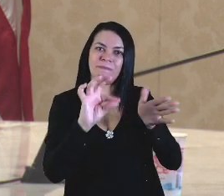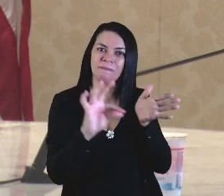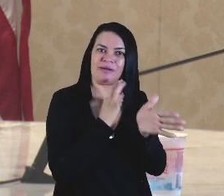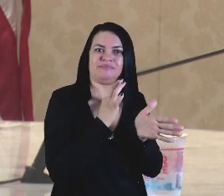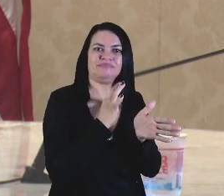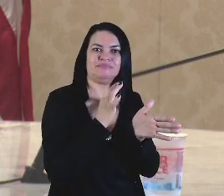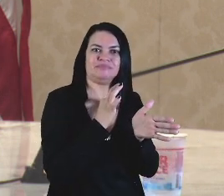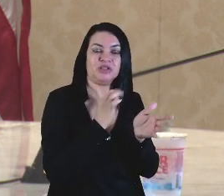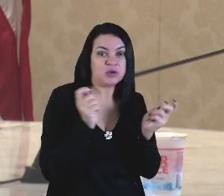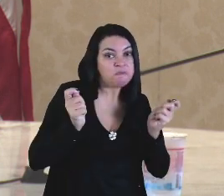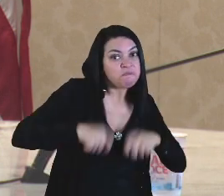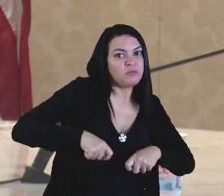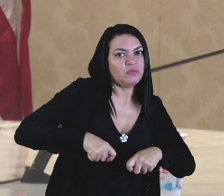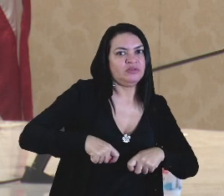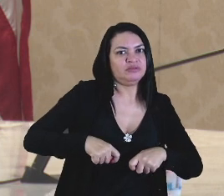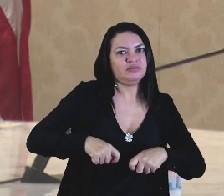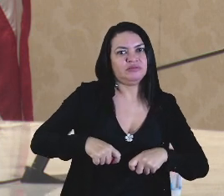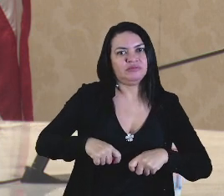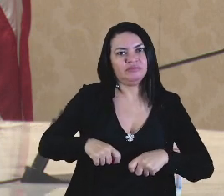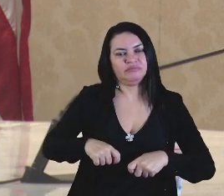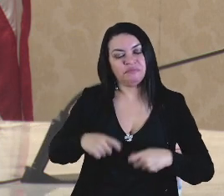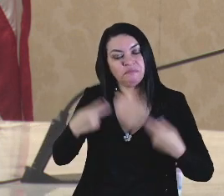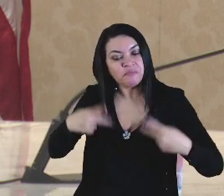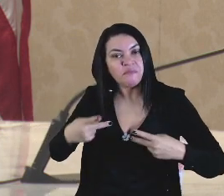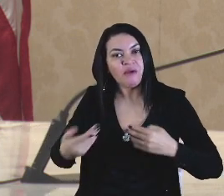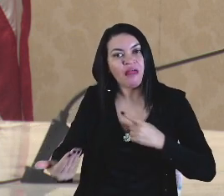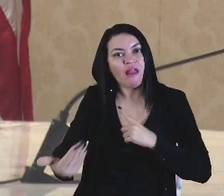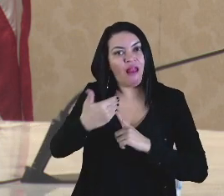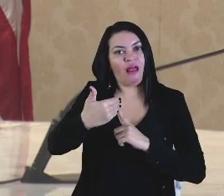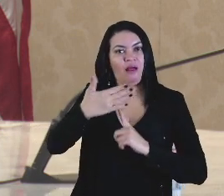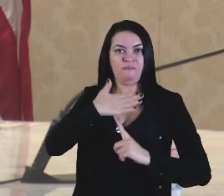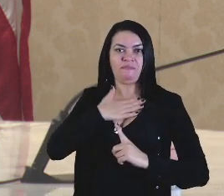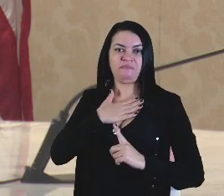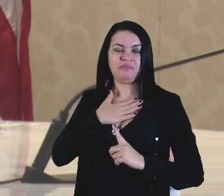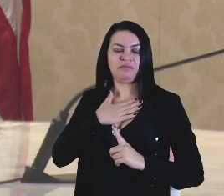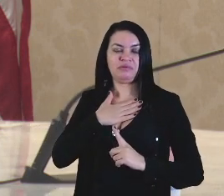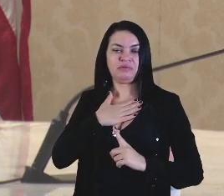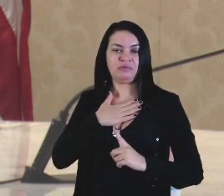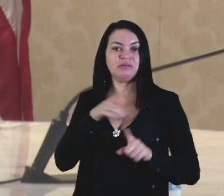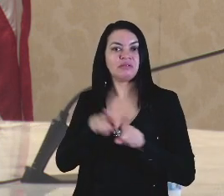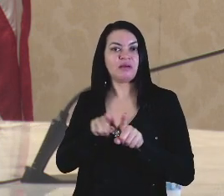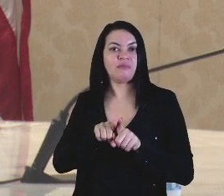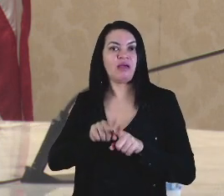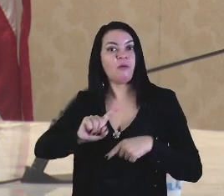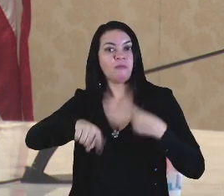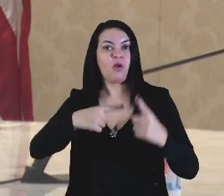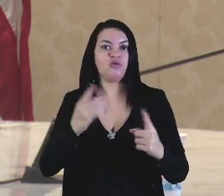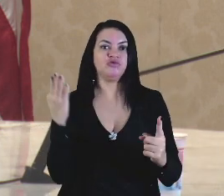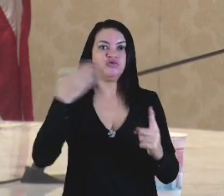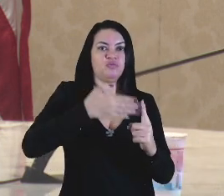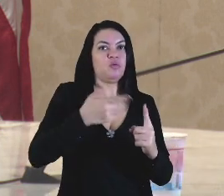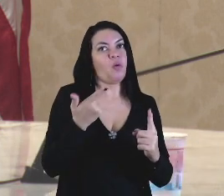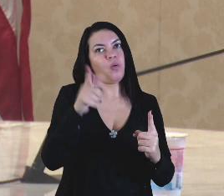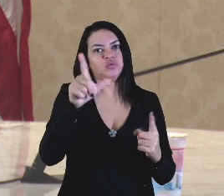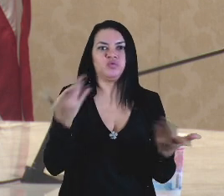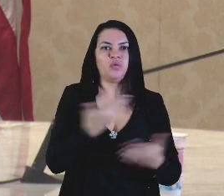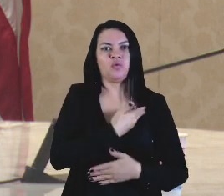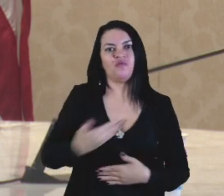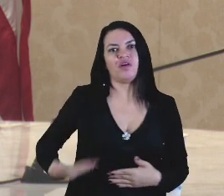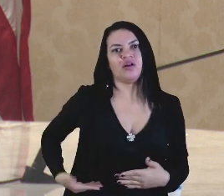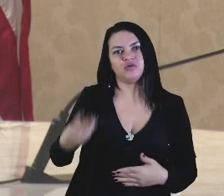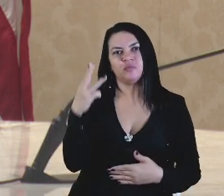pelo menos, se não a mim, diretamente, mas ao próximo governador do Maranhão,